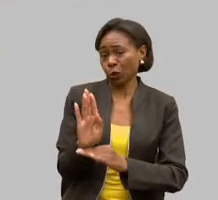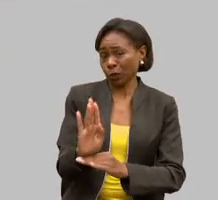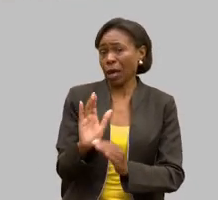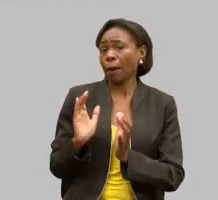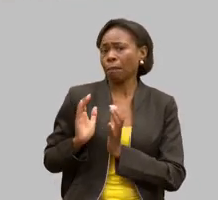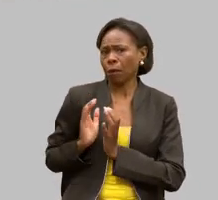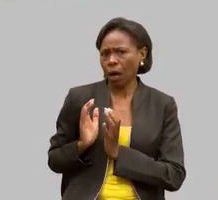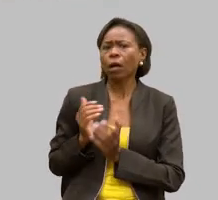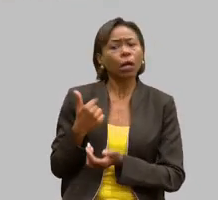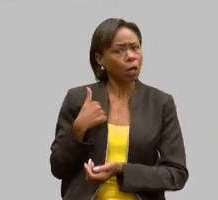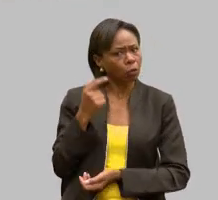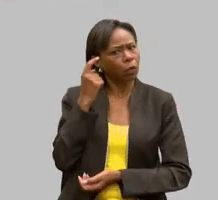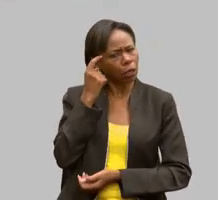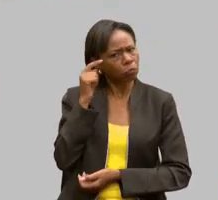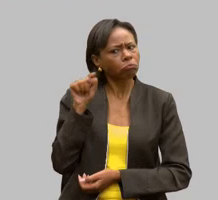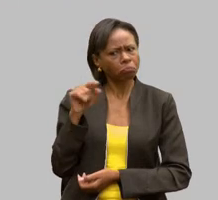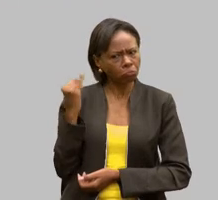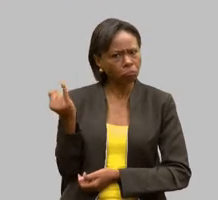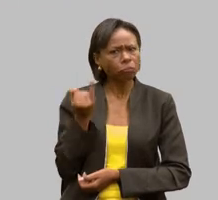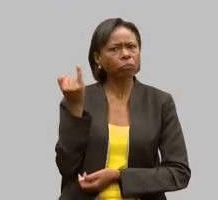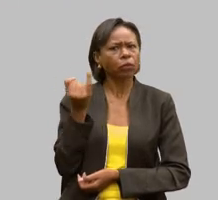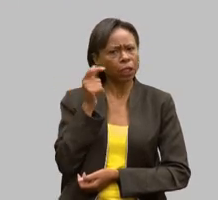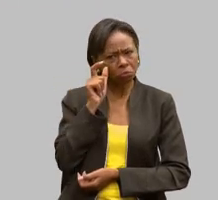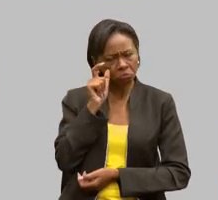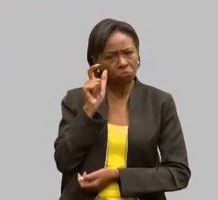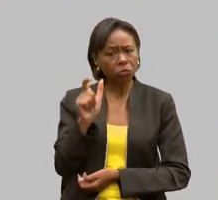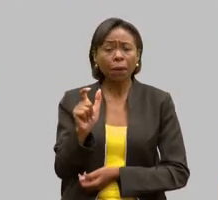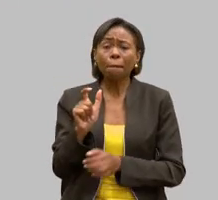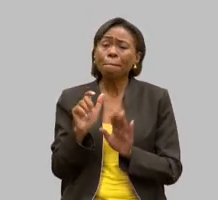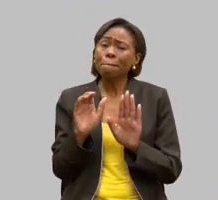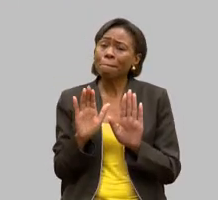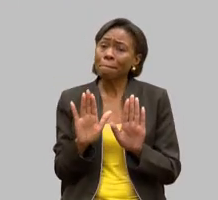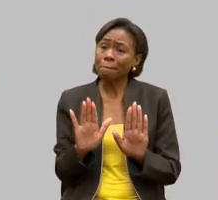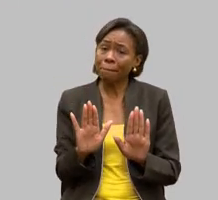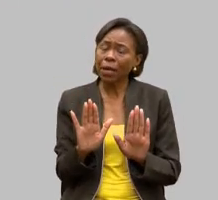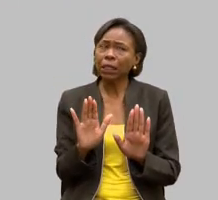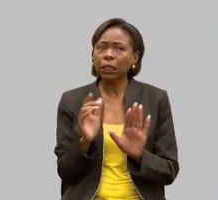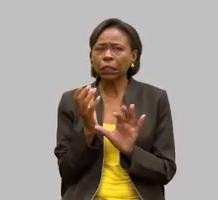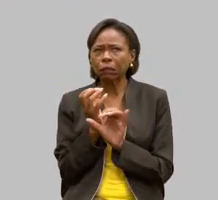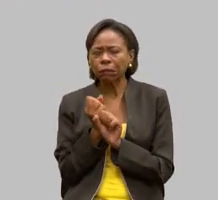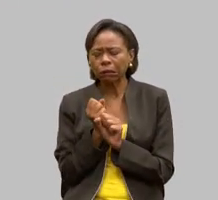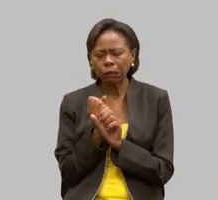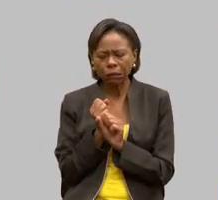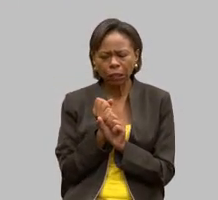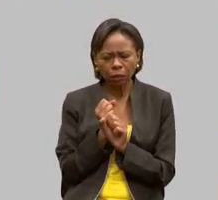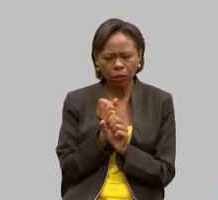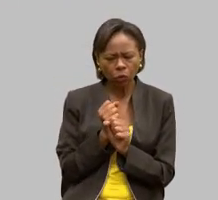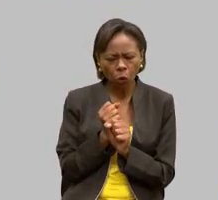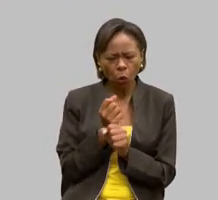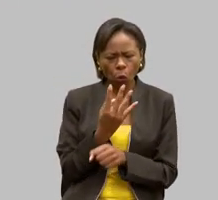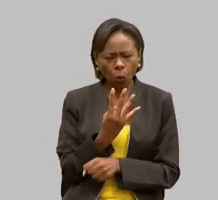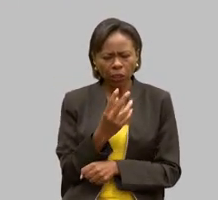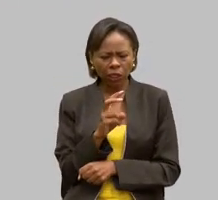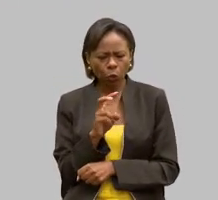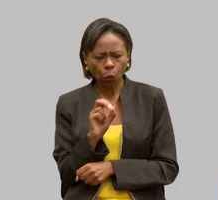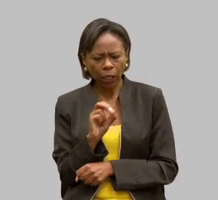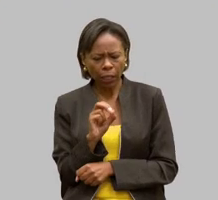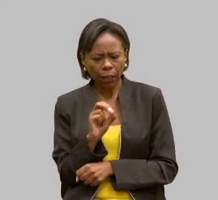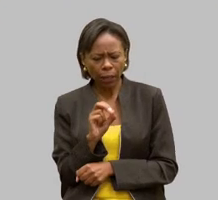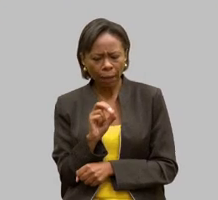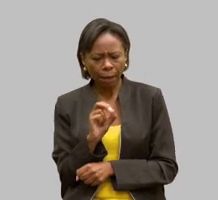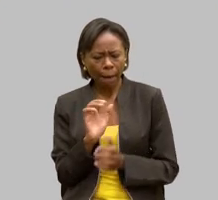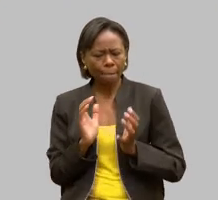importante, muito interessante, mas nós fizemos um cálculo, são 450 APAES em Minas Gerais.